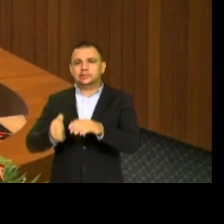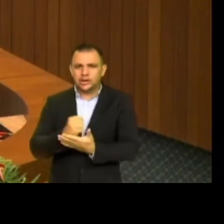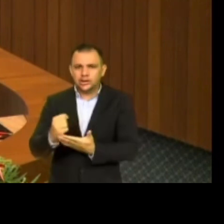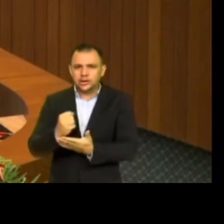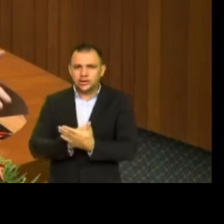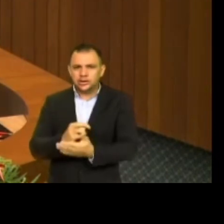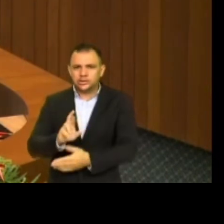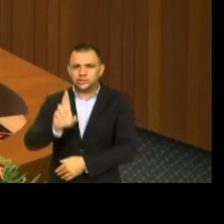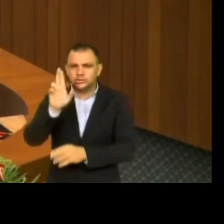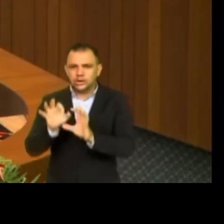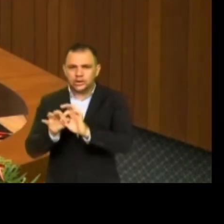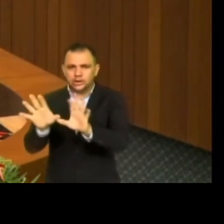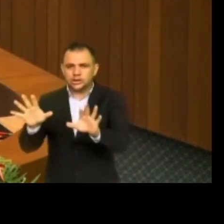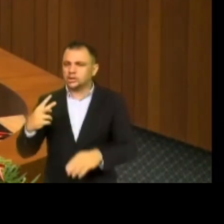Tribunal de Justiça está de brincadeira. brincadeira.